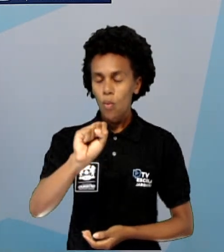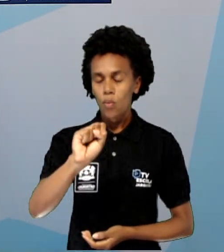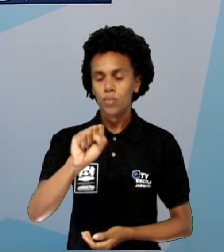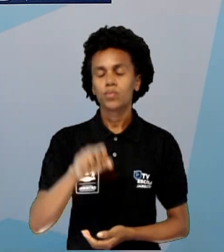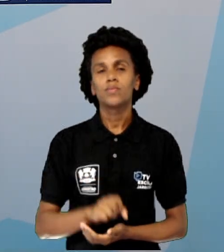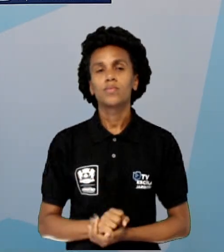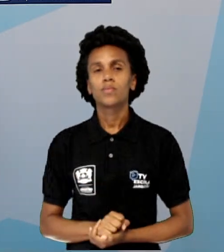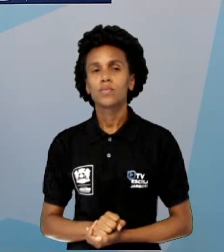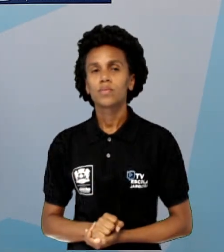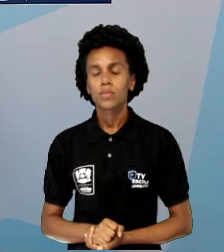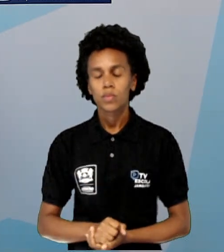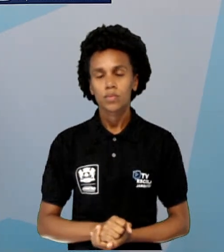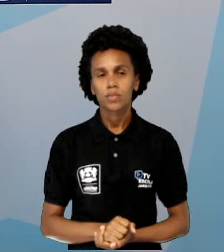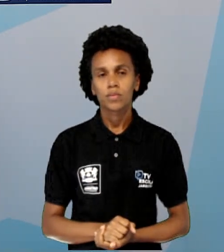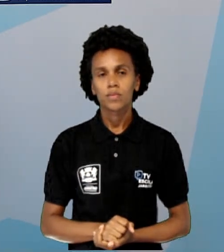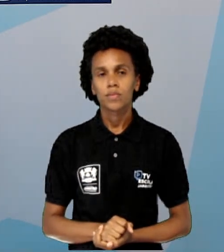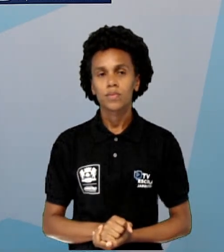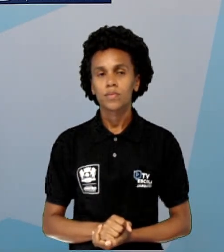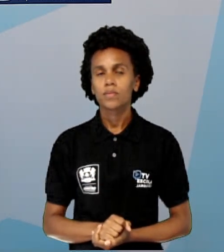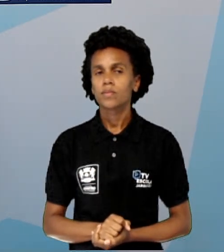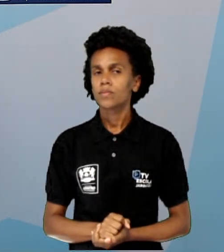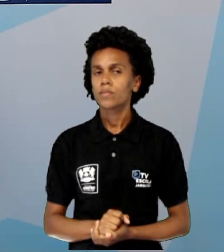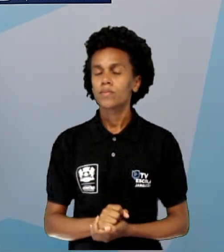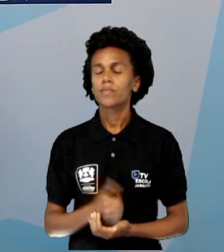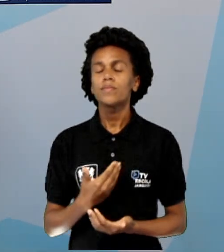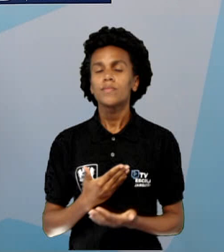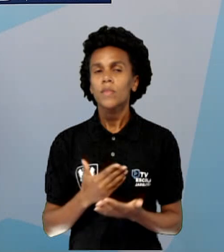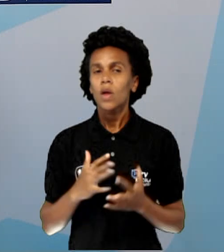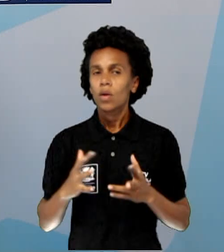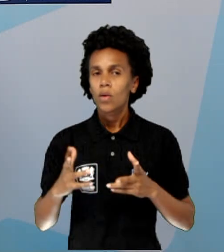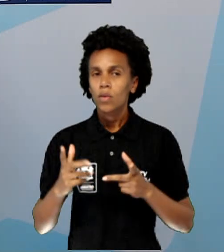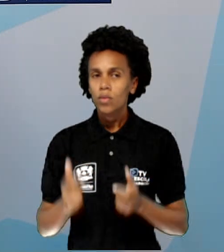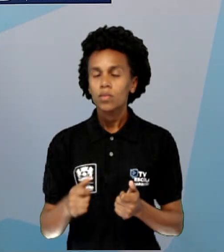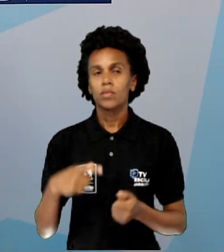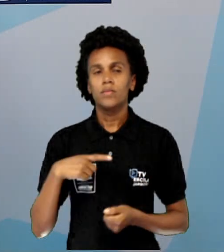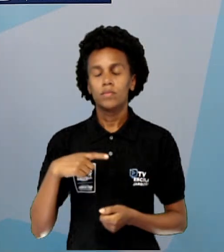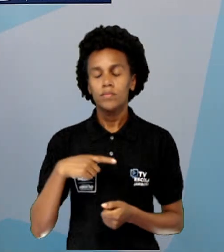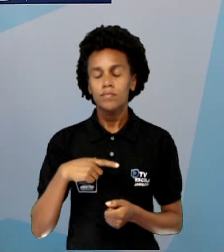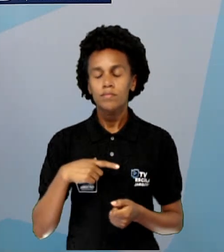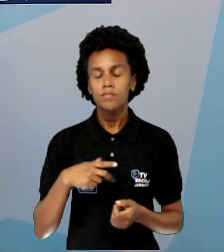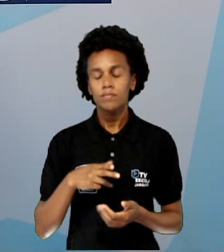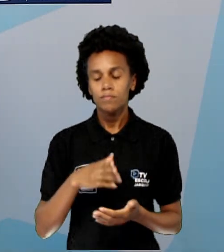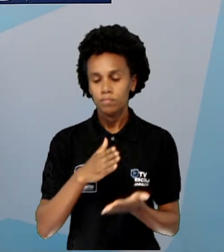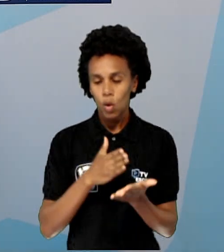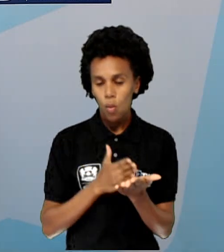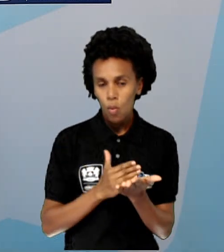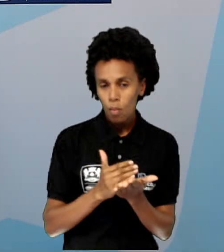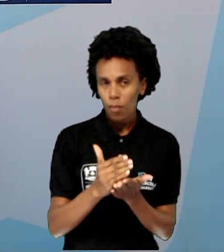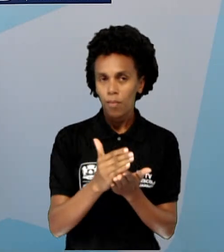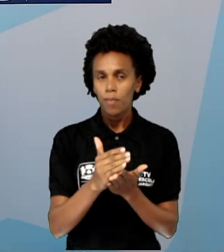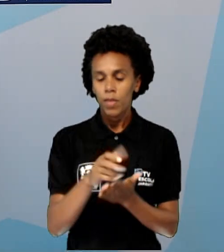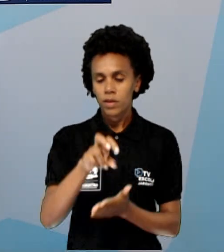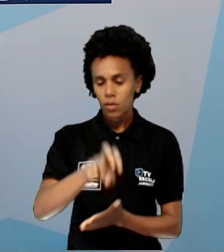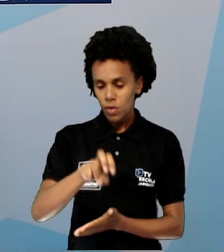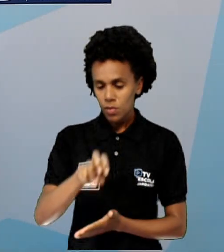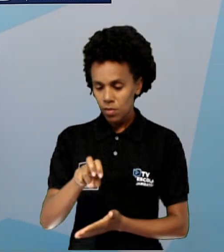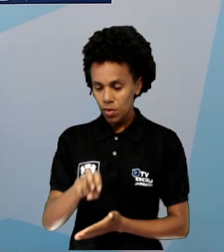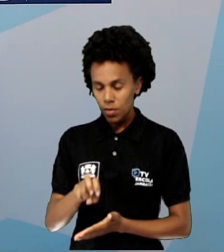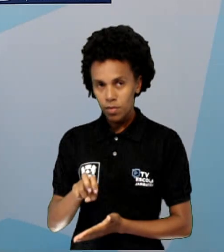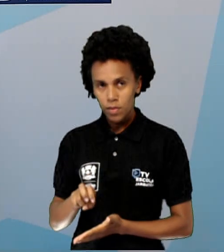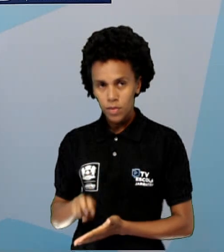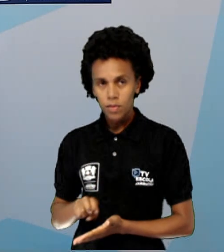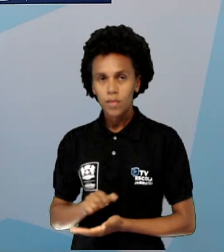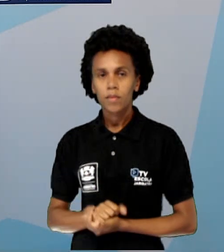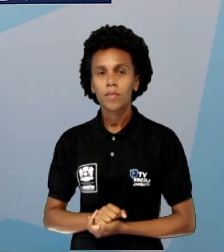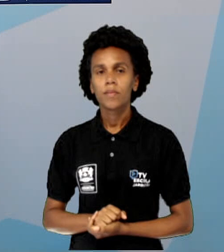todas elas dão início à fila, que também tem a mesma quantidade. Agora eu vou observar aqui essa quantidade. Aqui eu tenho